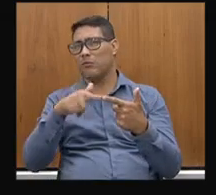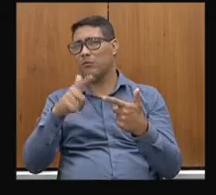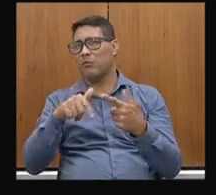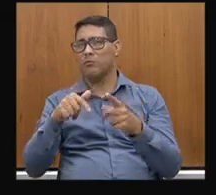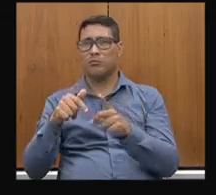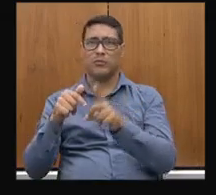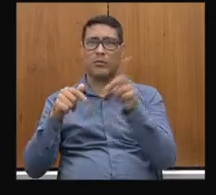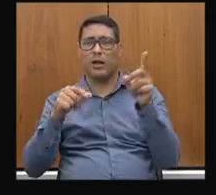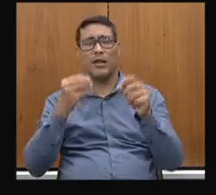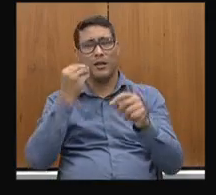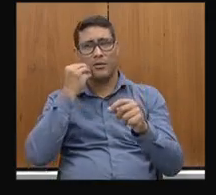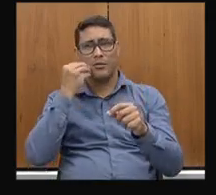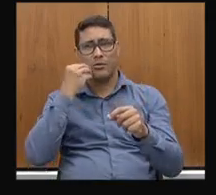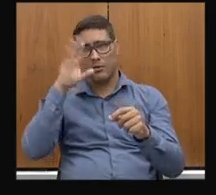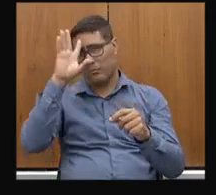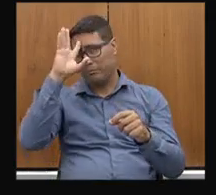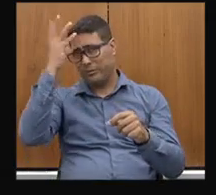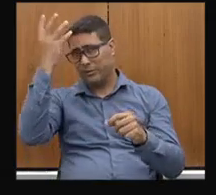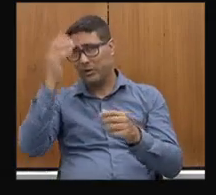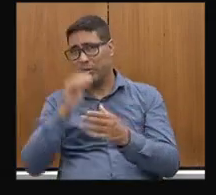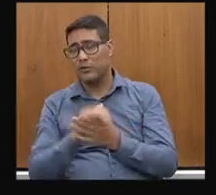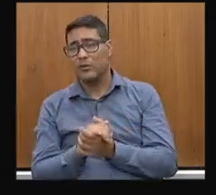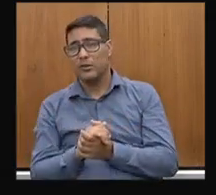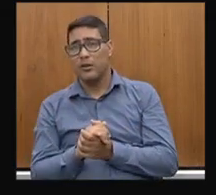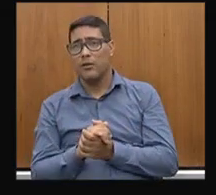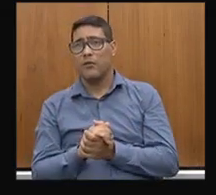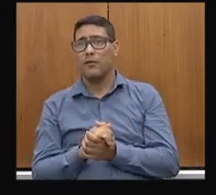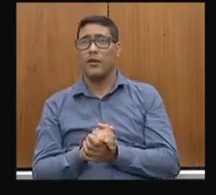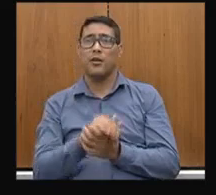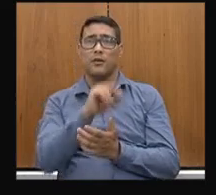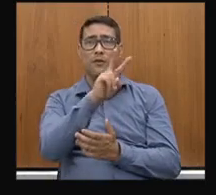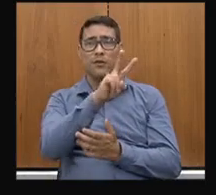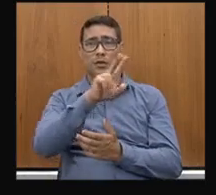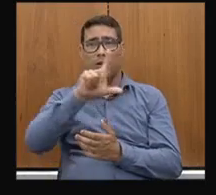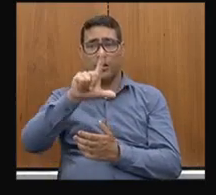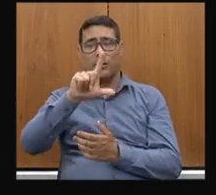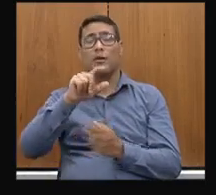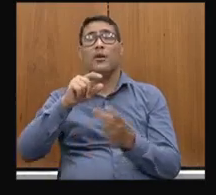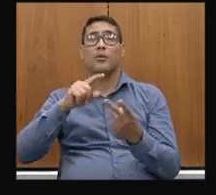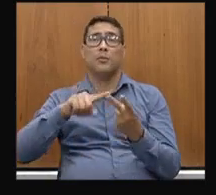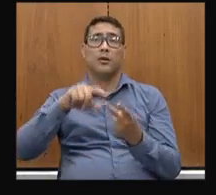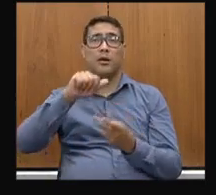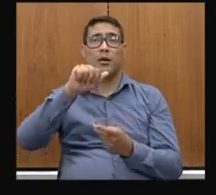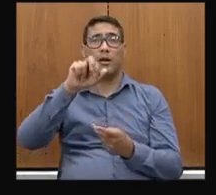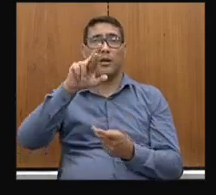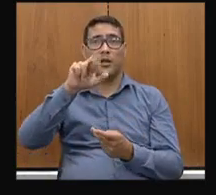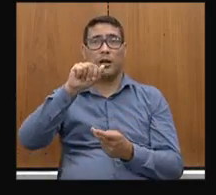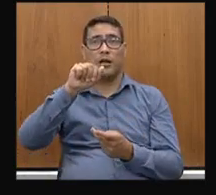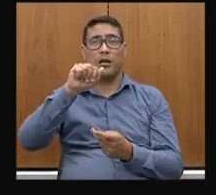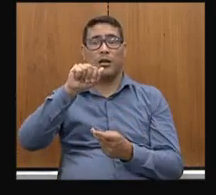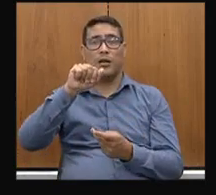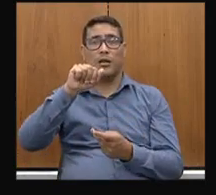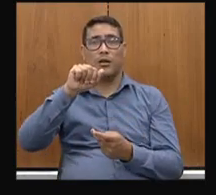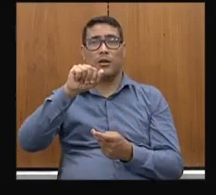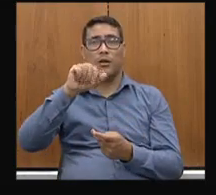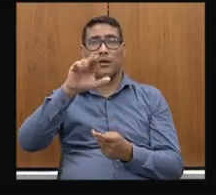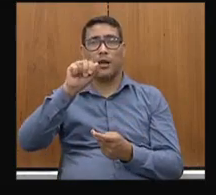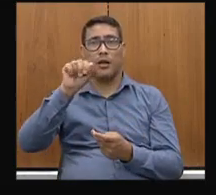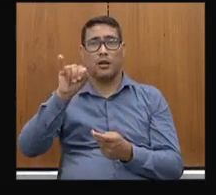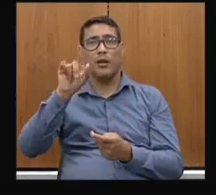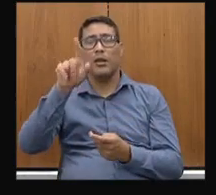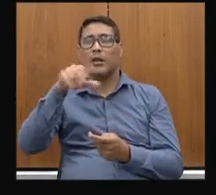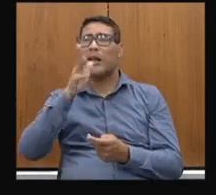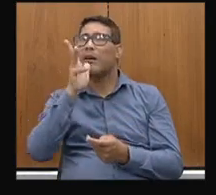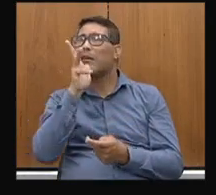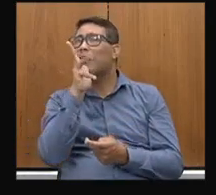empresas estão tentando resolver. Em Virgem da Lapa, a Araçuaí está em Passos de Tartaruga. Essa